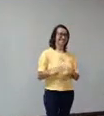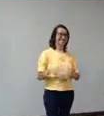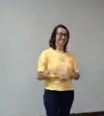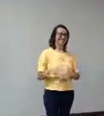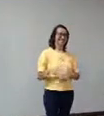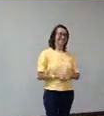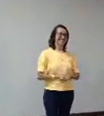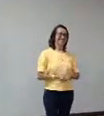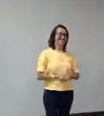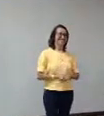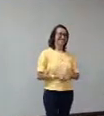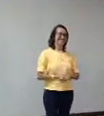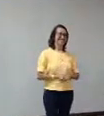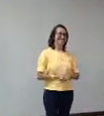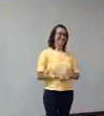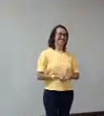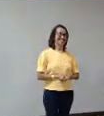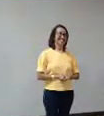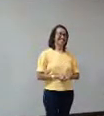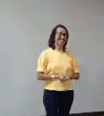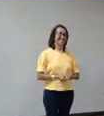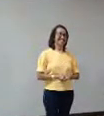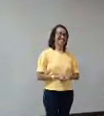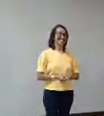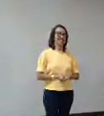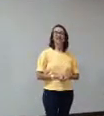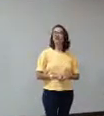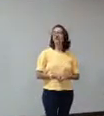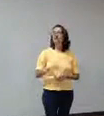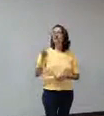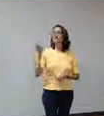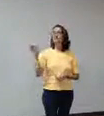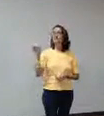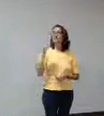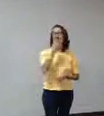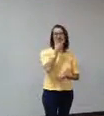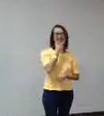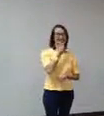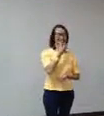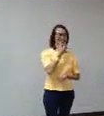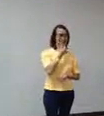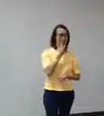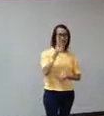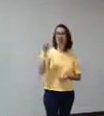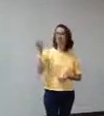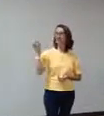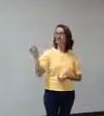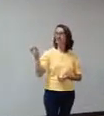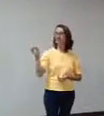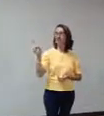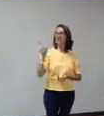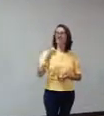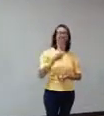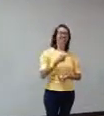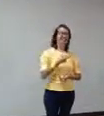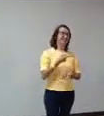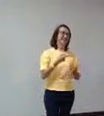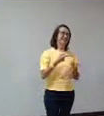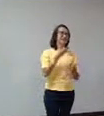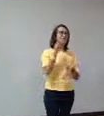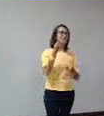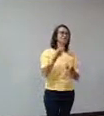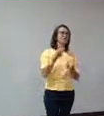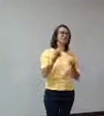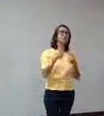Esse grande amigo, Flávio Oliveira, músico erudito, quando eu pensei, eu preciso ter um texto na exposição.